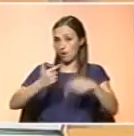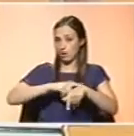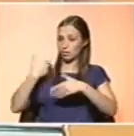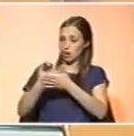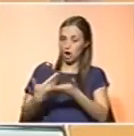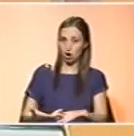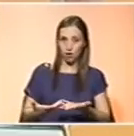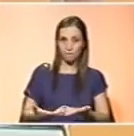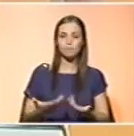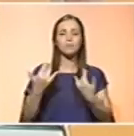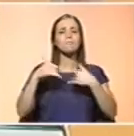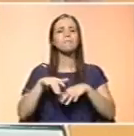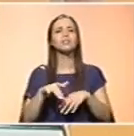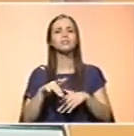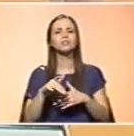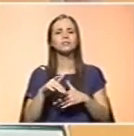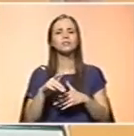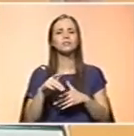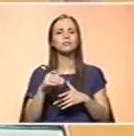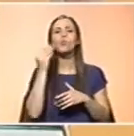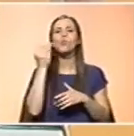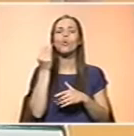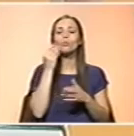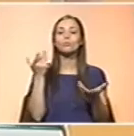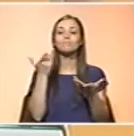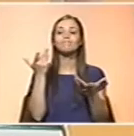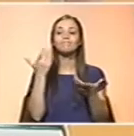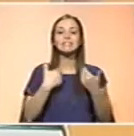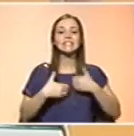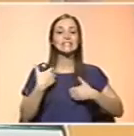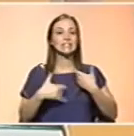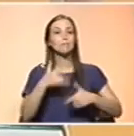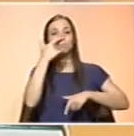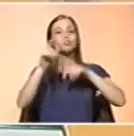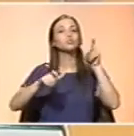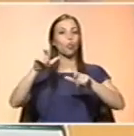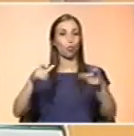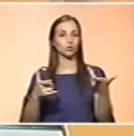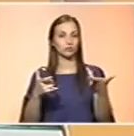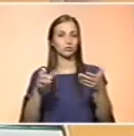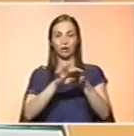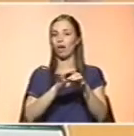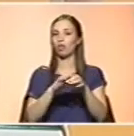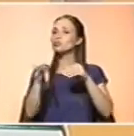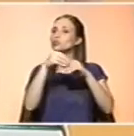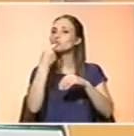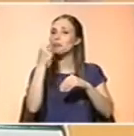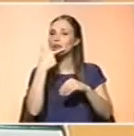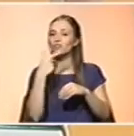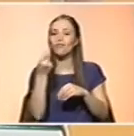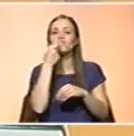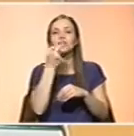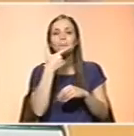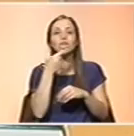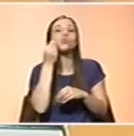até agora. Mas depois, como é que lida com essa ansiedade das pessoas em relação aos suplementos e às vitaminas? E